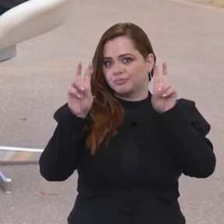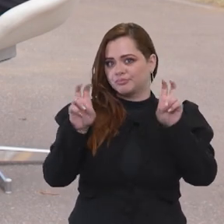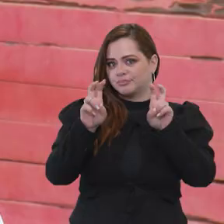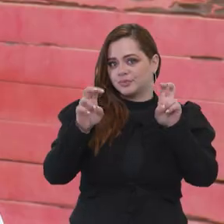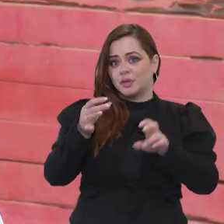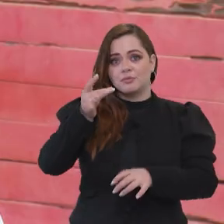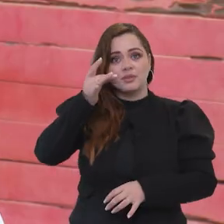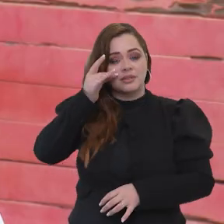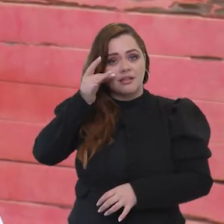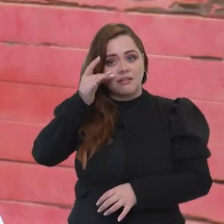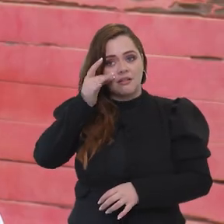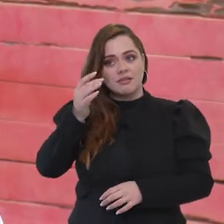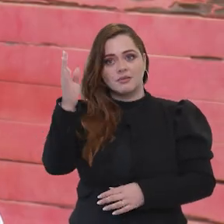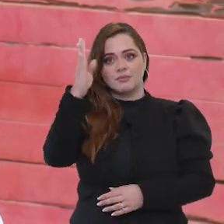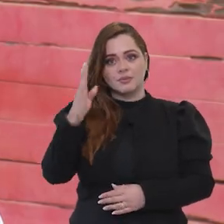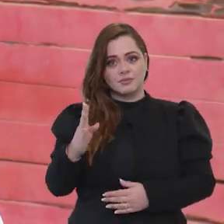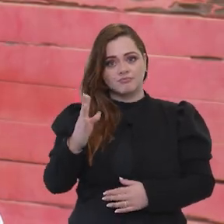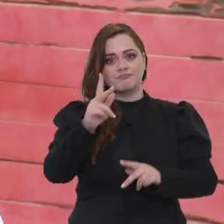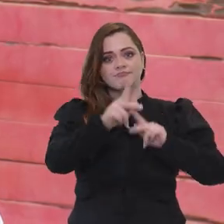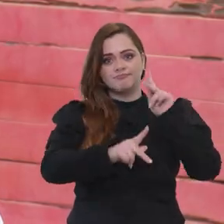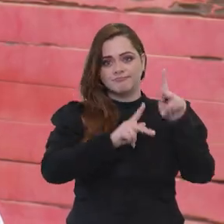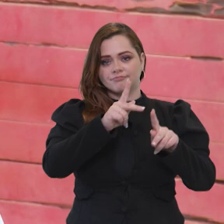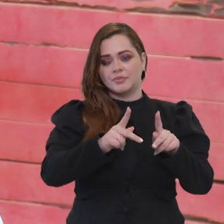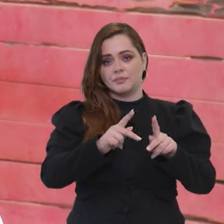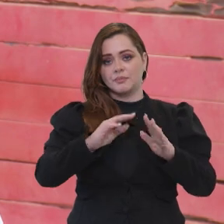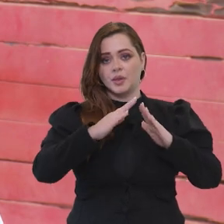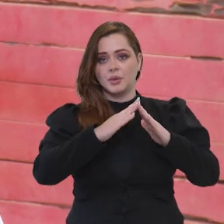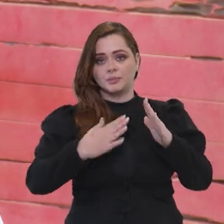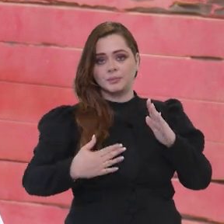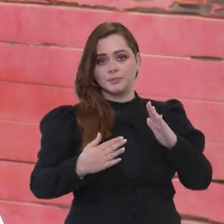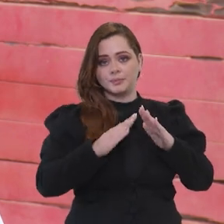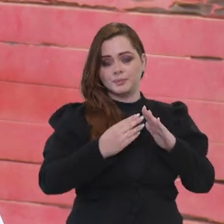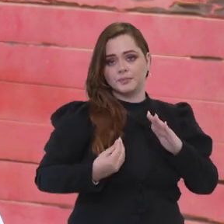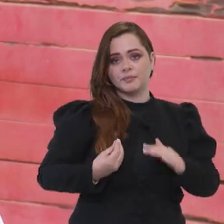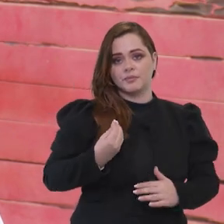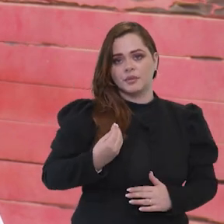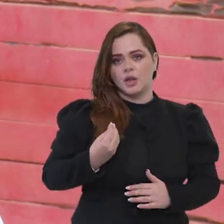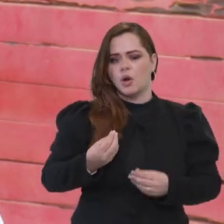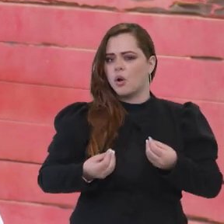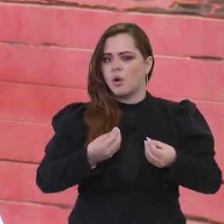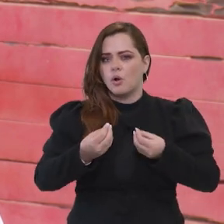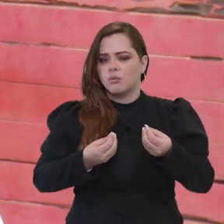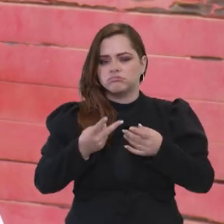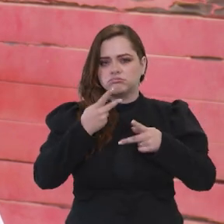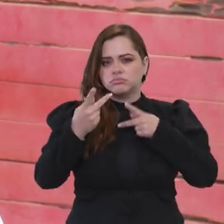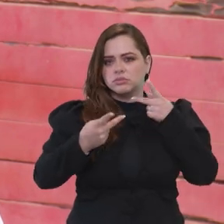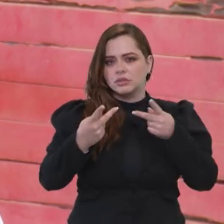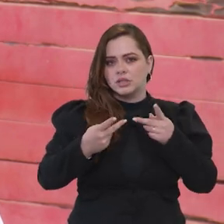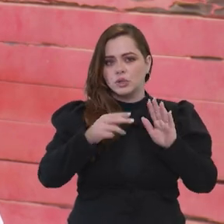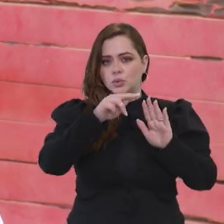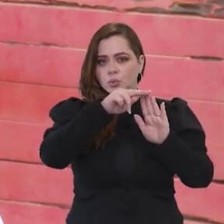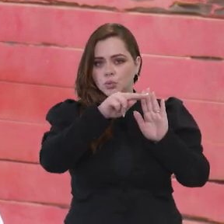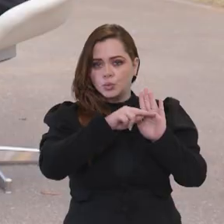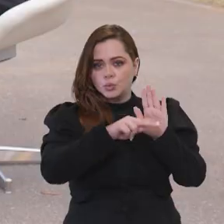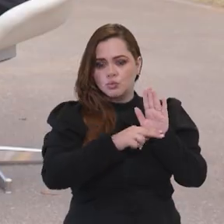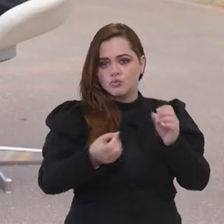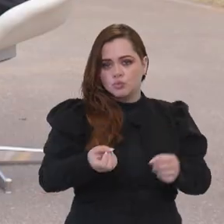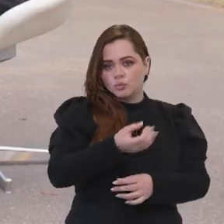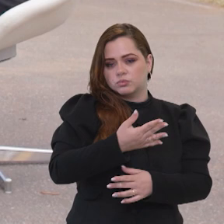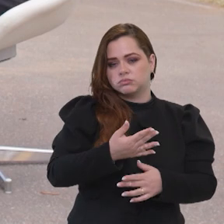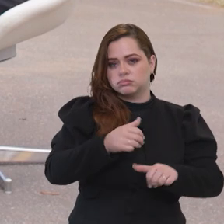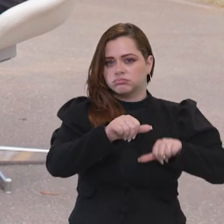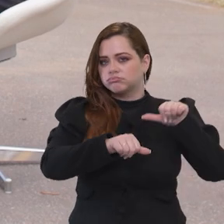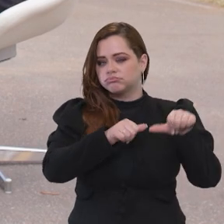muitos brasileiros, a casa própria. O falar do Minha Casa Minha Vida sendo recriado com novas regras para a